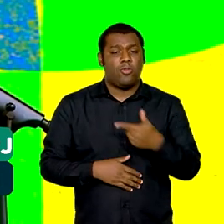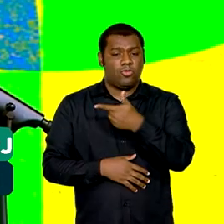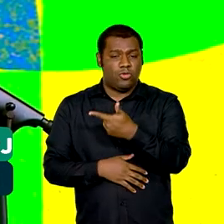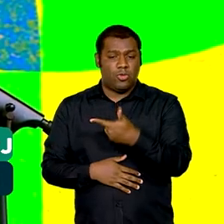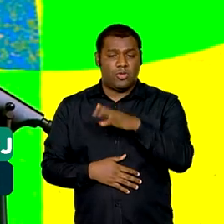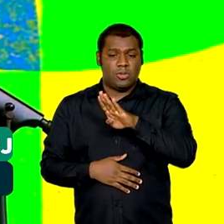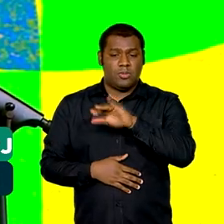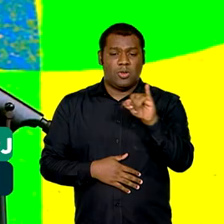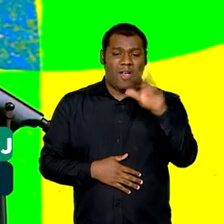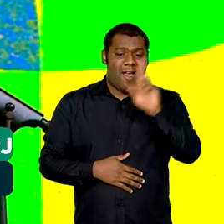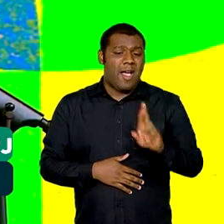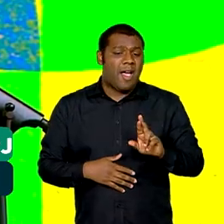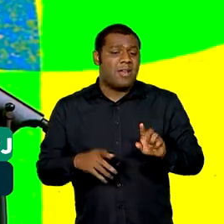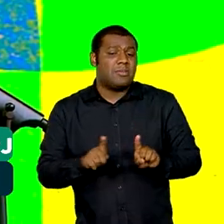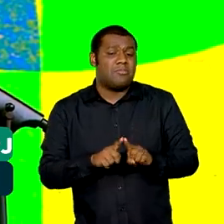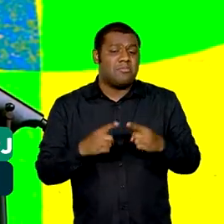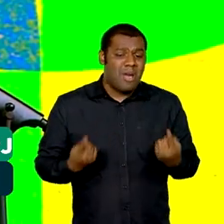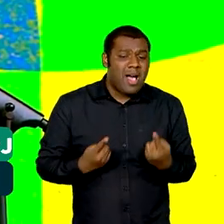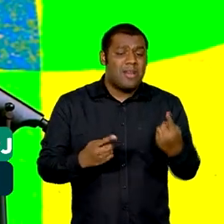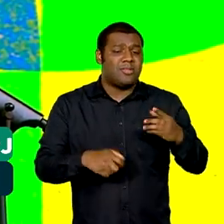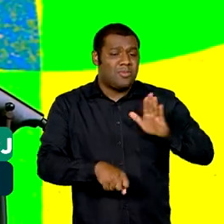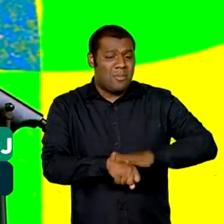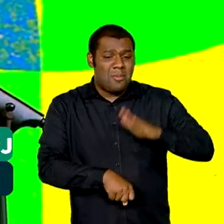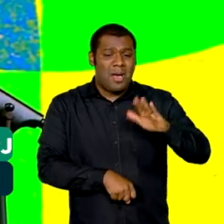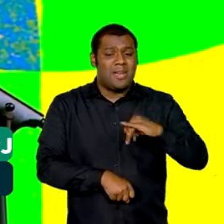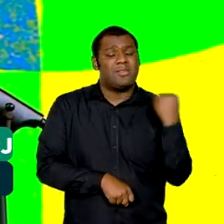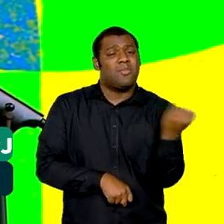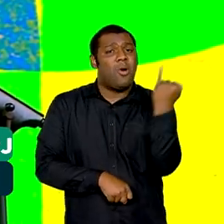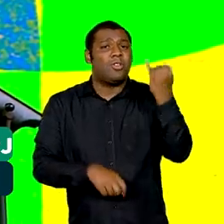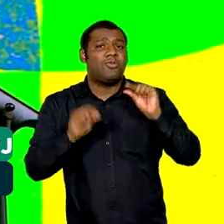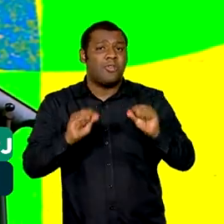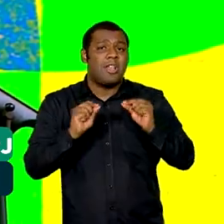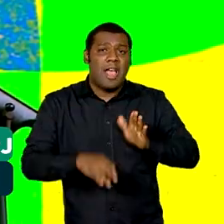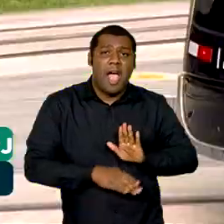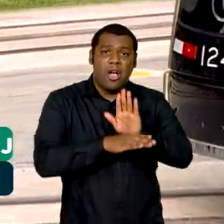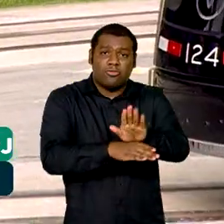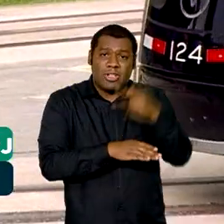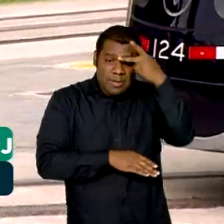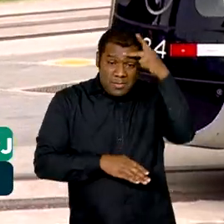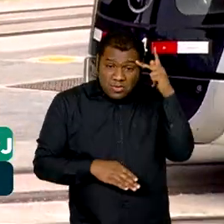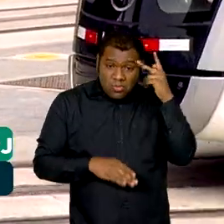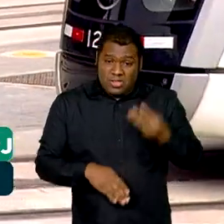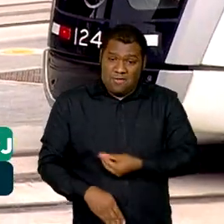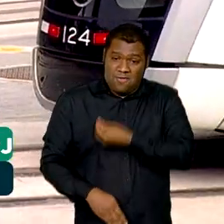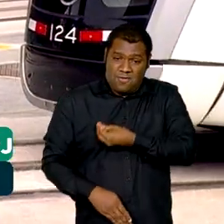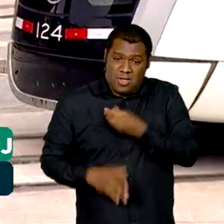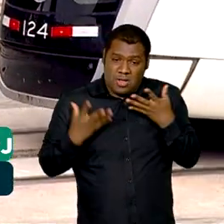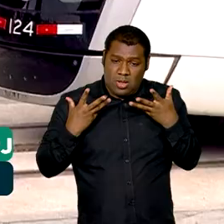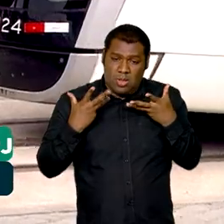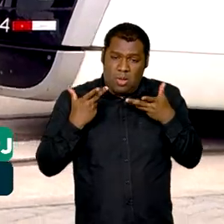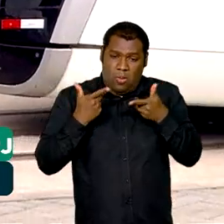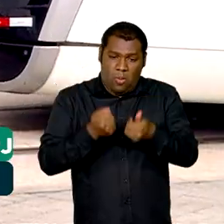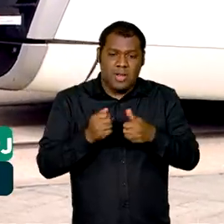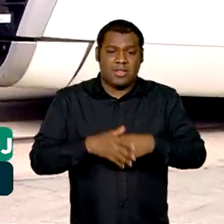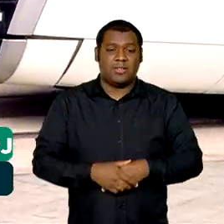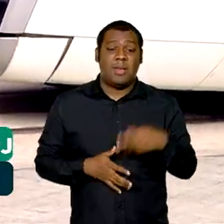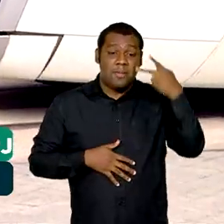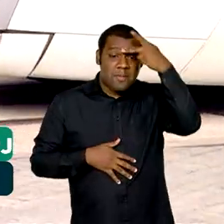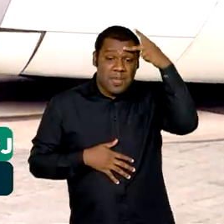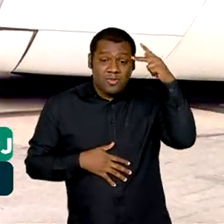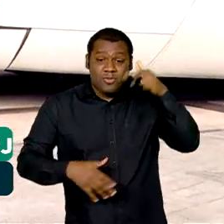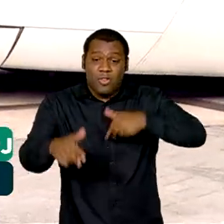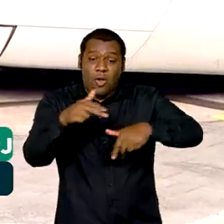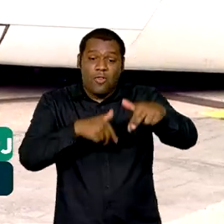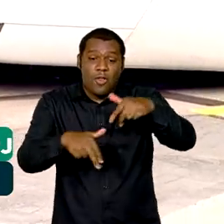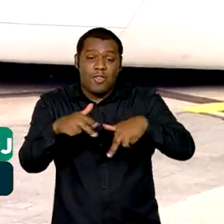o que vale é dar para as pessoas qualidade de vida. Quantas pessoas vão passar por aqui? Mais